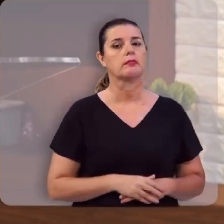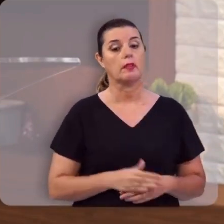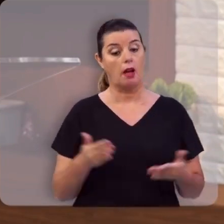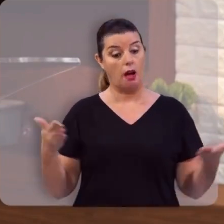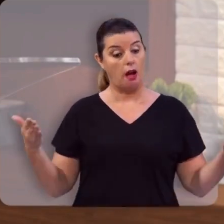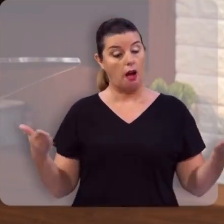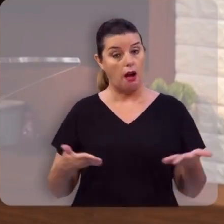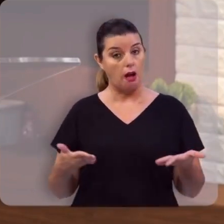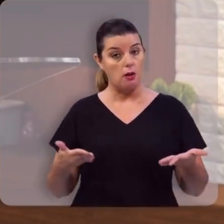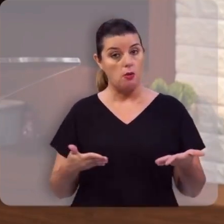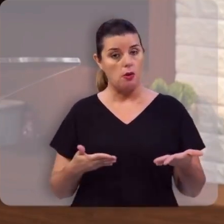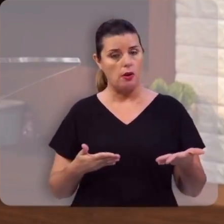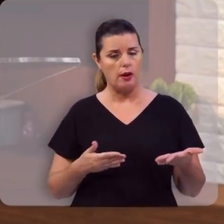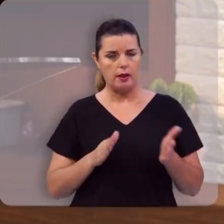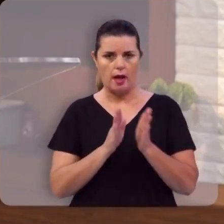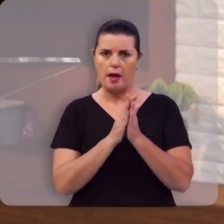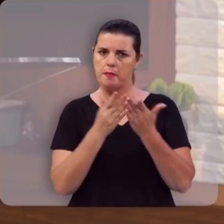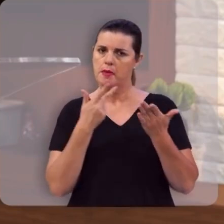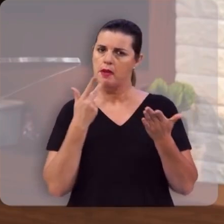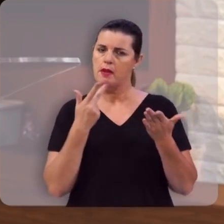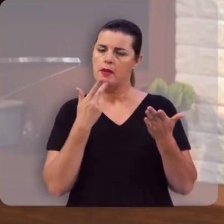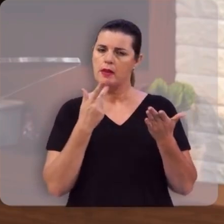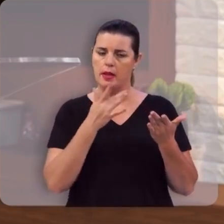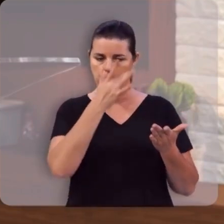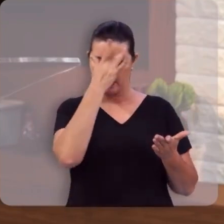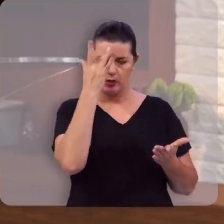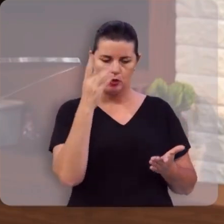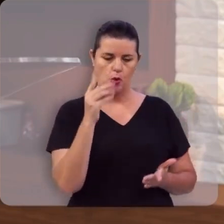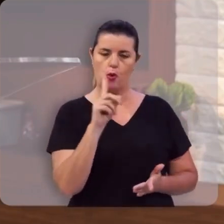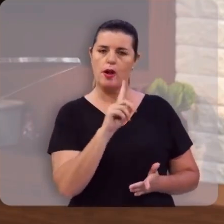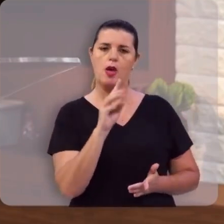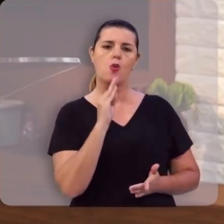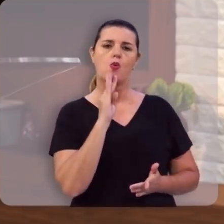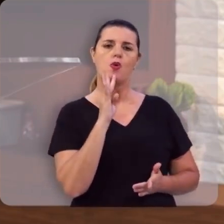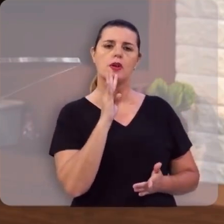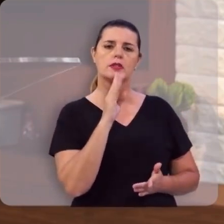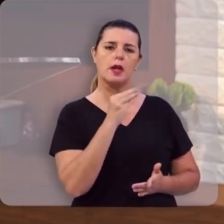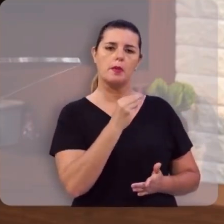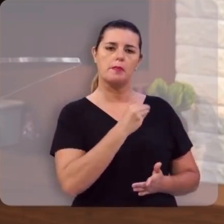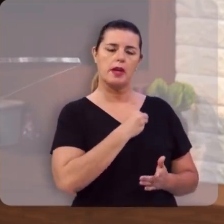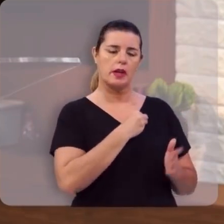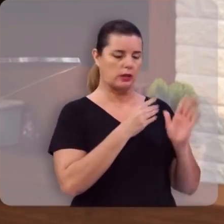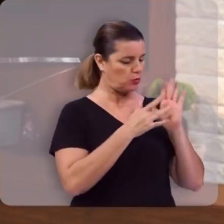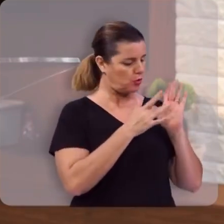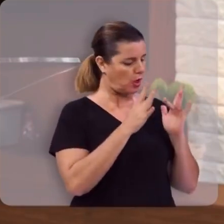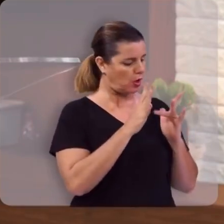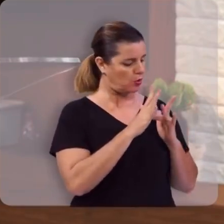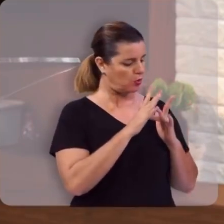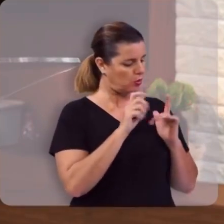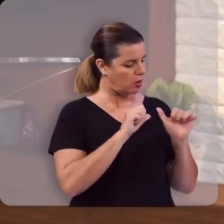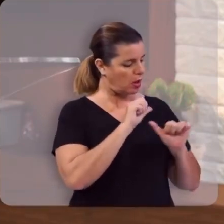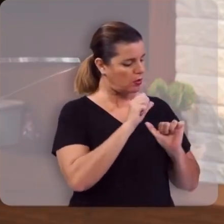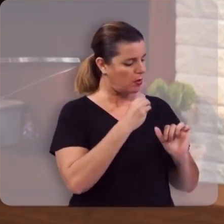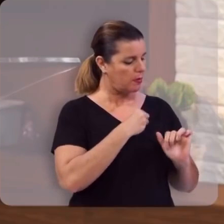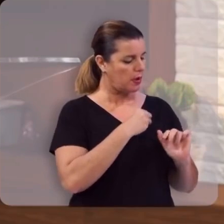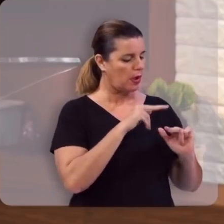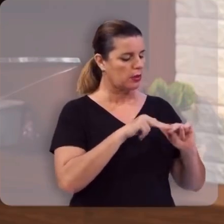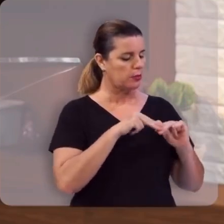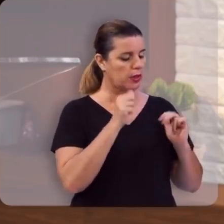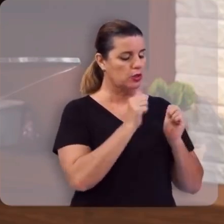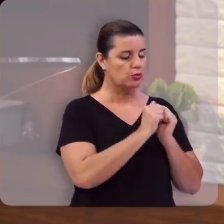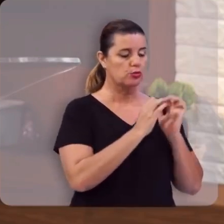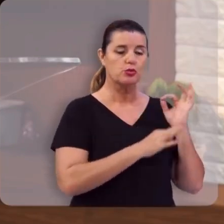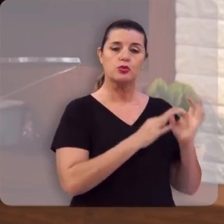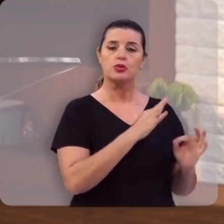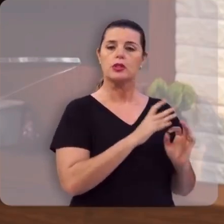Então, agora, diz a Bíblia que aquele que não conheceu o pecado, Deus o fez pecado por nós, para que nele nós fôssemos feitos justiça de Deus.